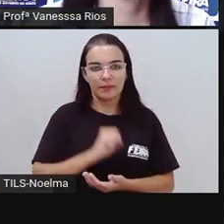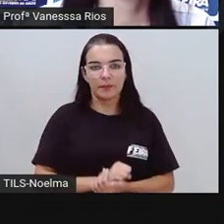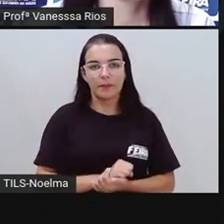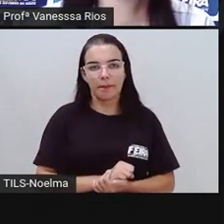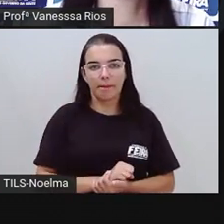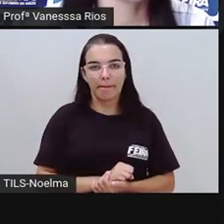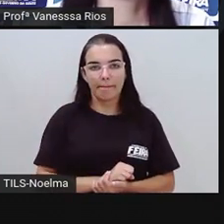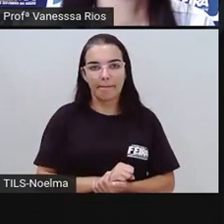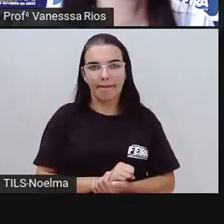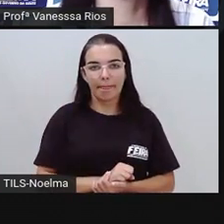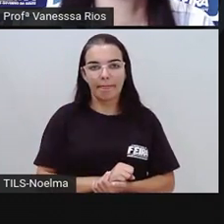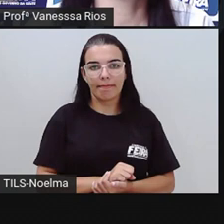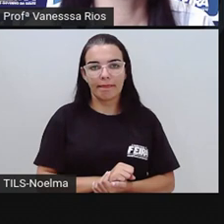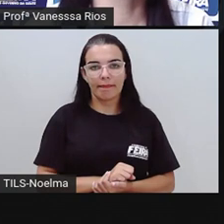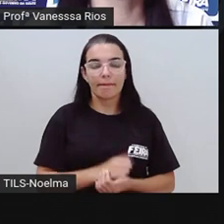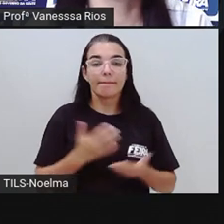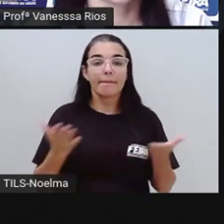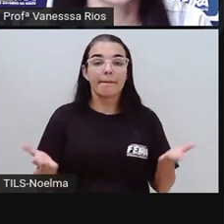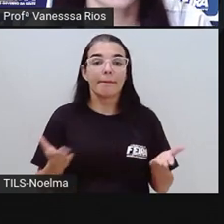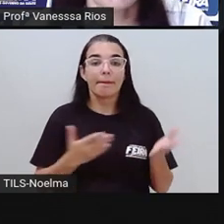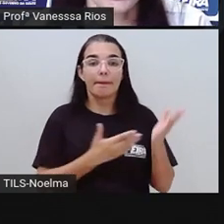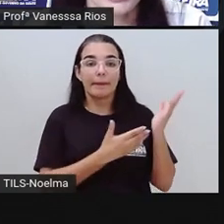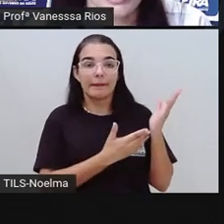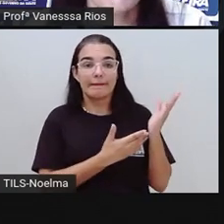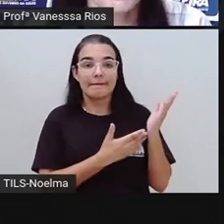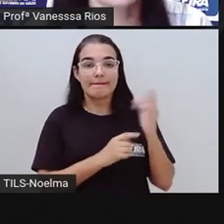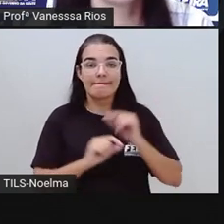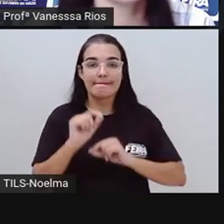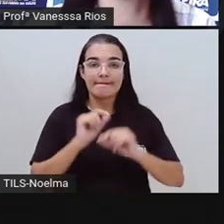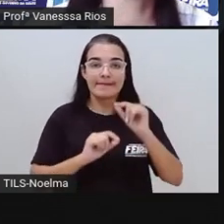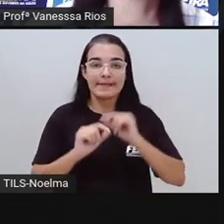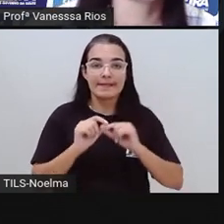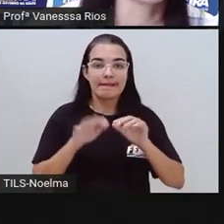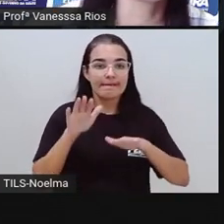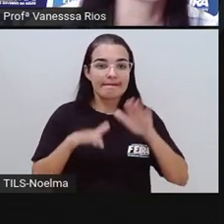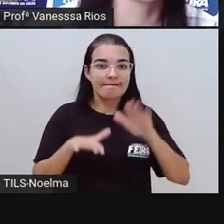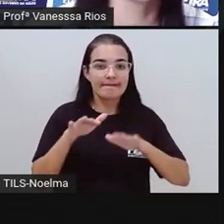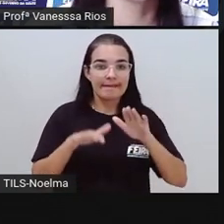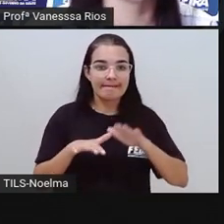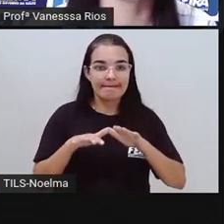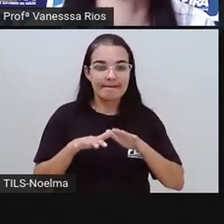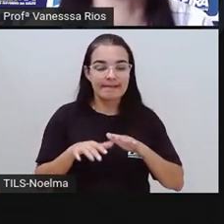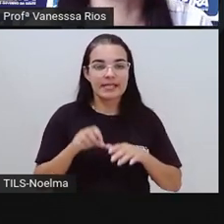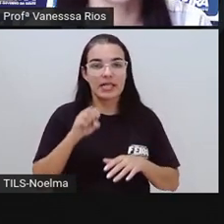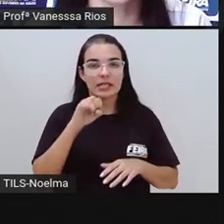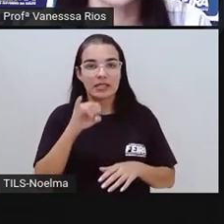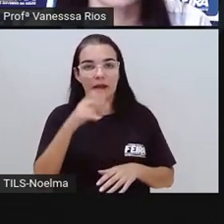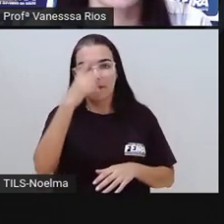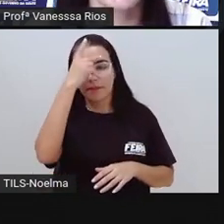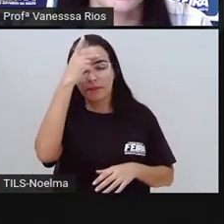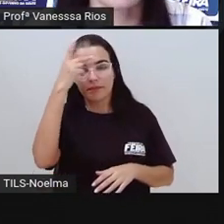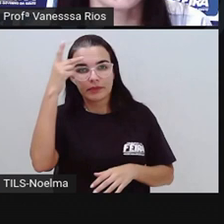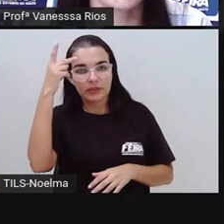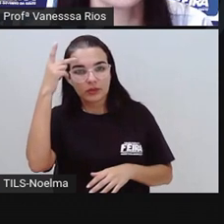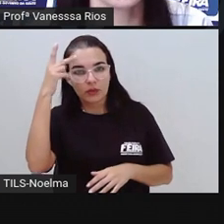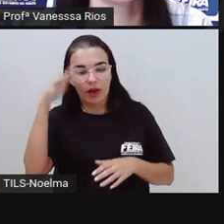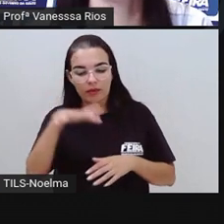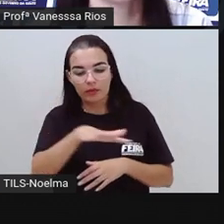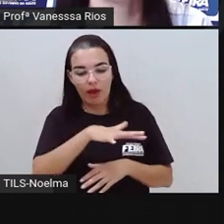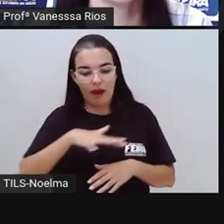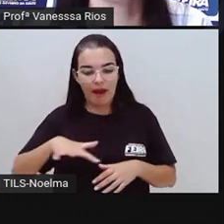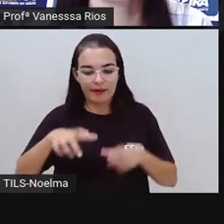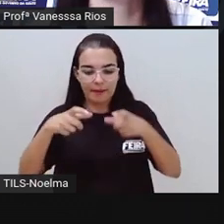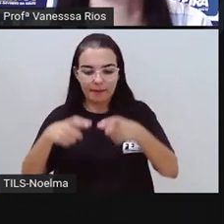Já os dados sobre a densidade demográfica, traz as informações de que a densidade demográfica